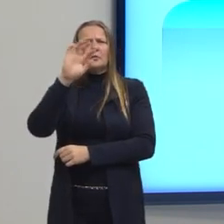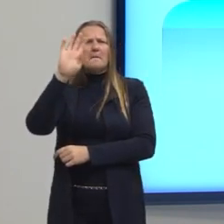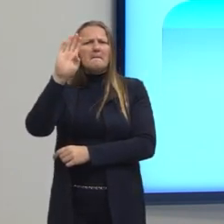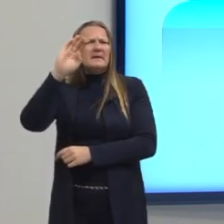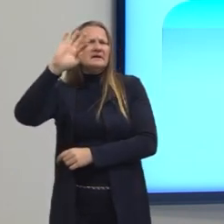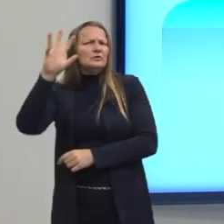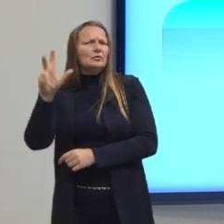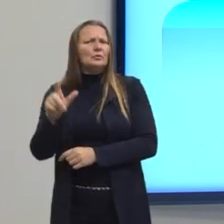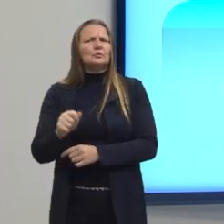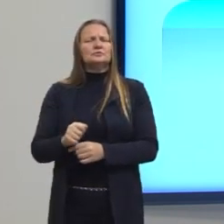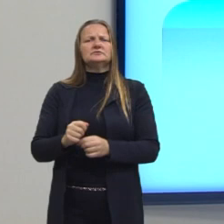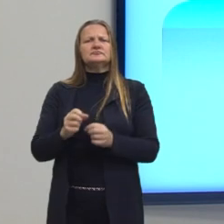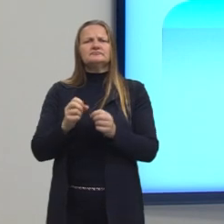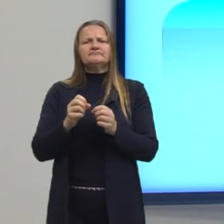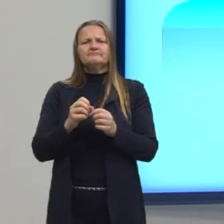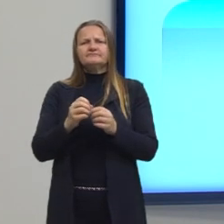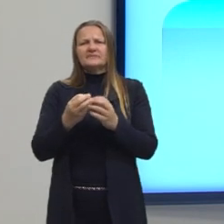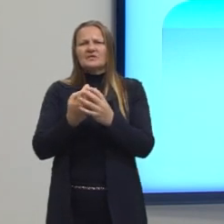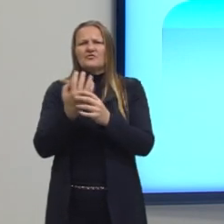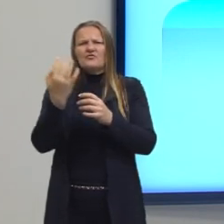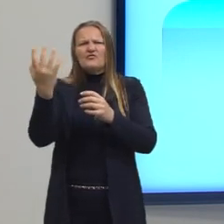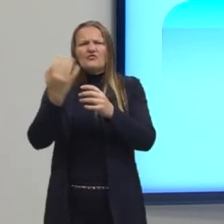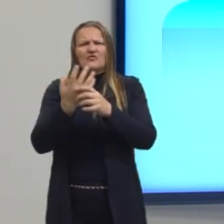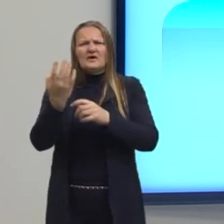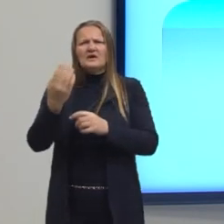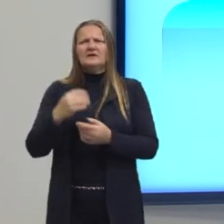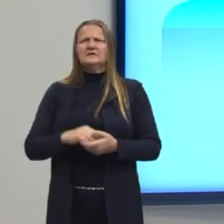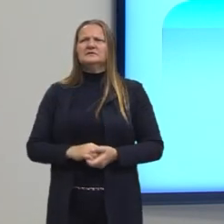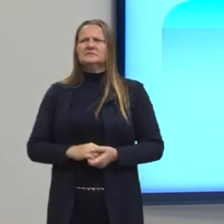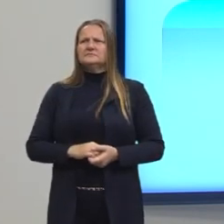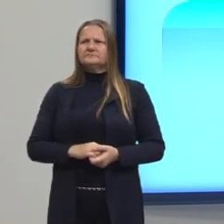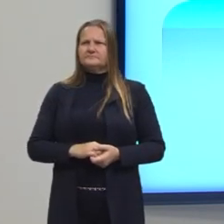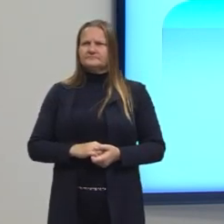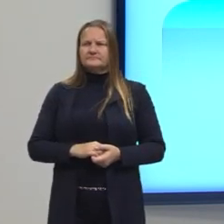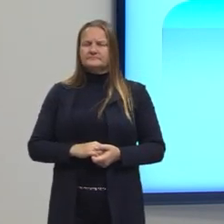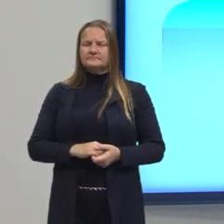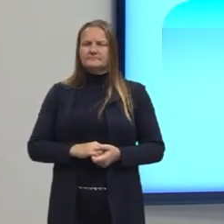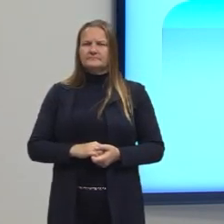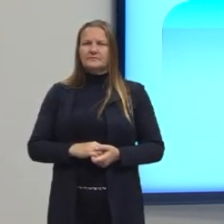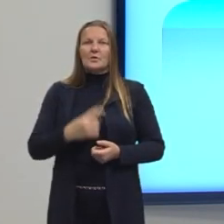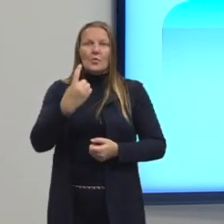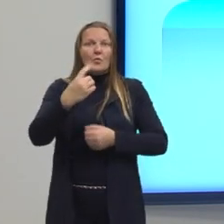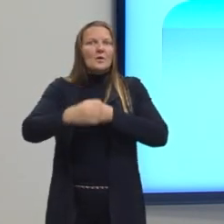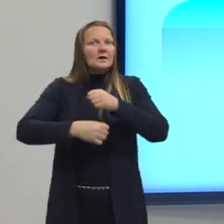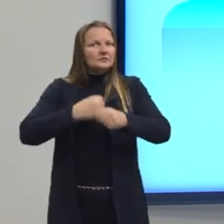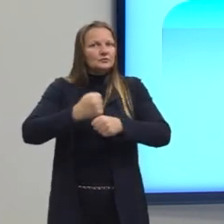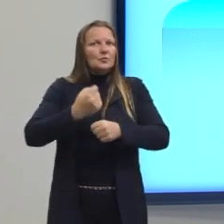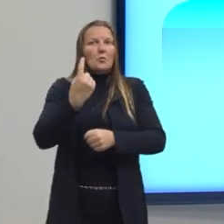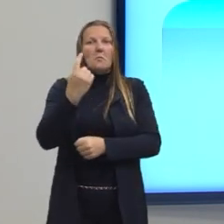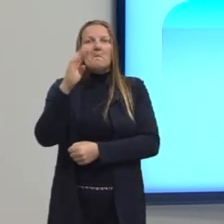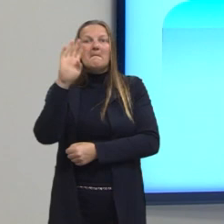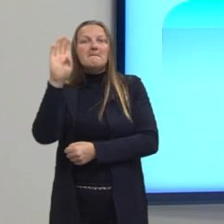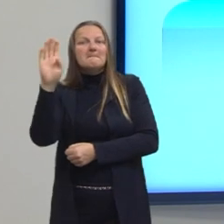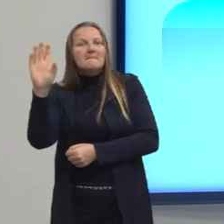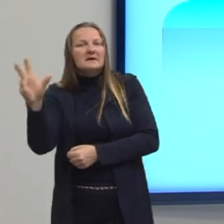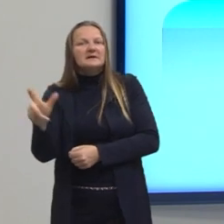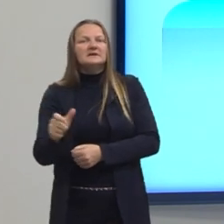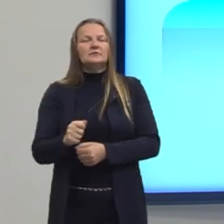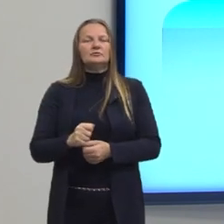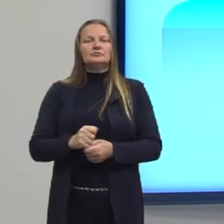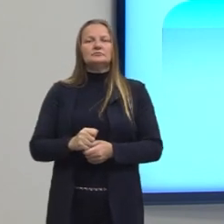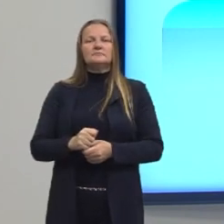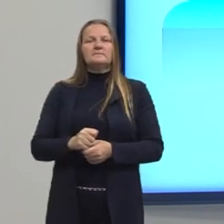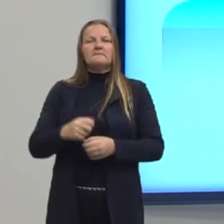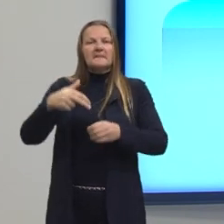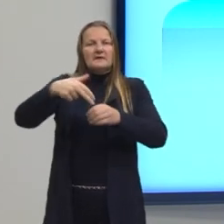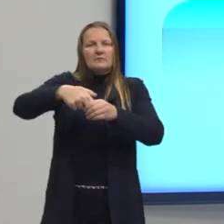toneladas por ano. Cada nuvenzinha quer dizer um bilhão por ano, tá? Então, o grande carro-chefe